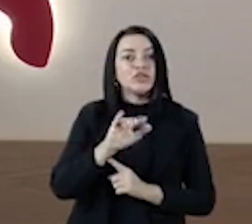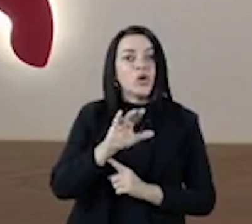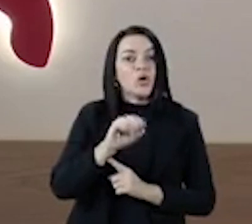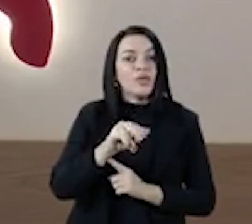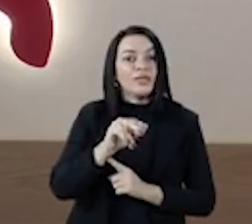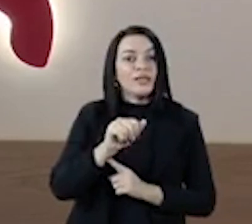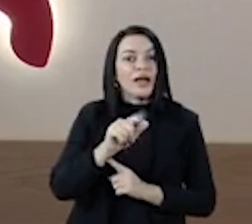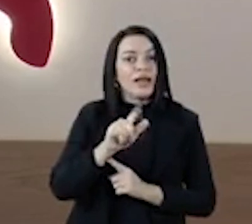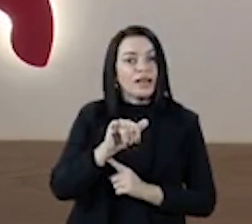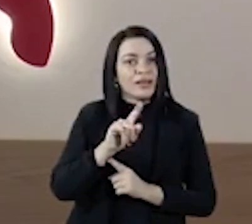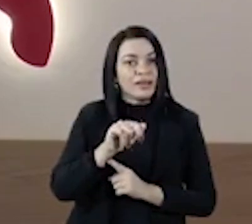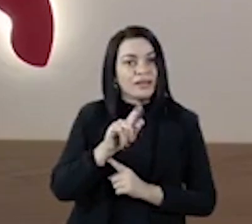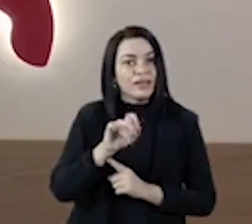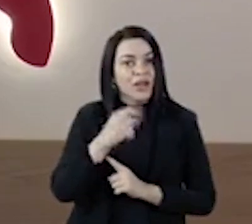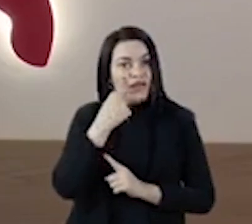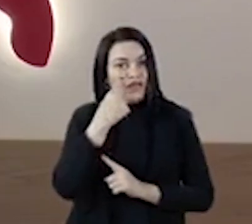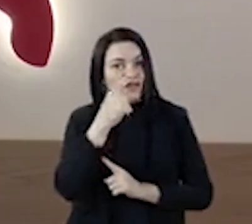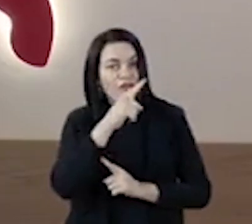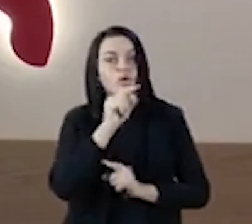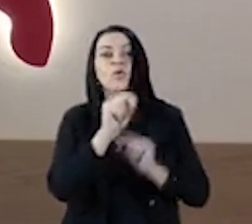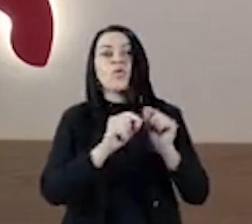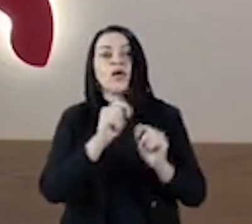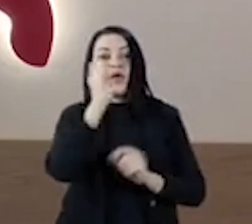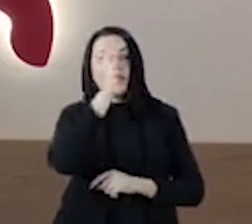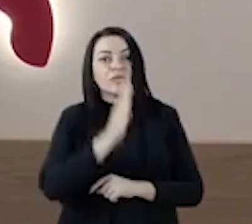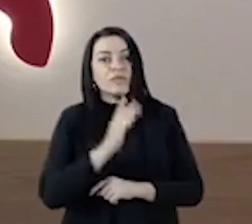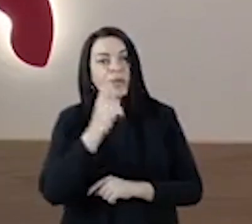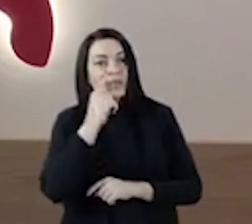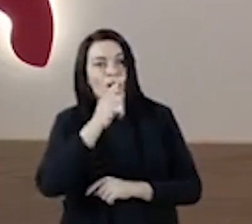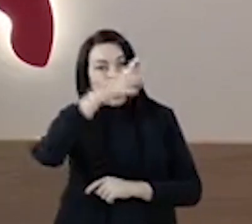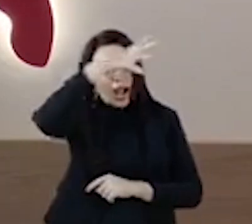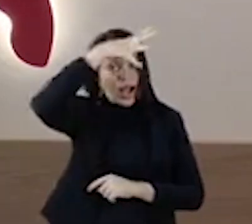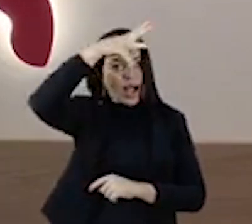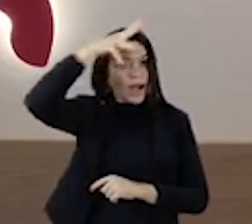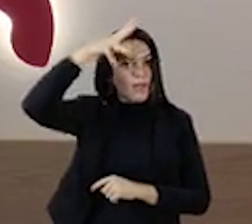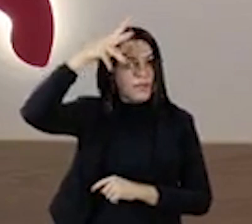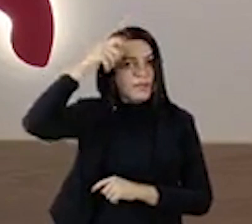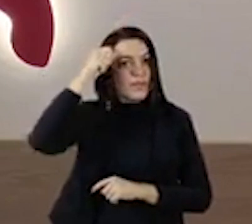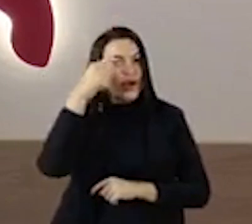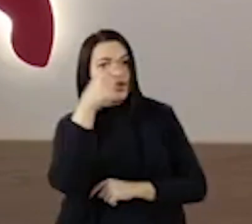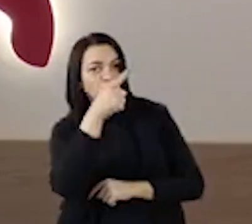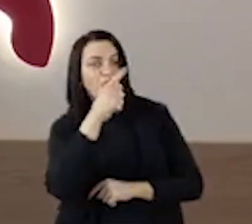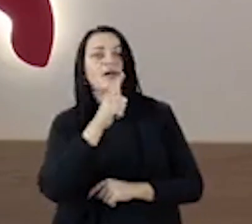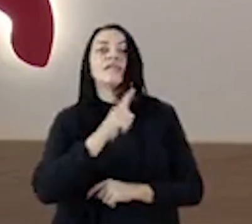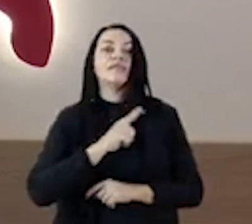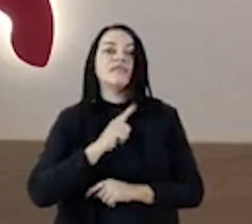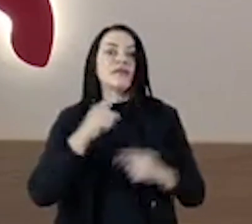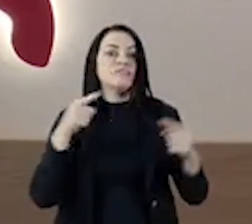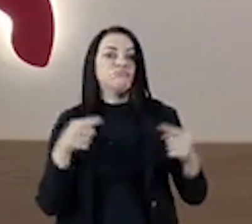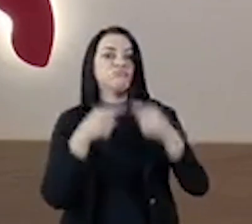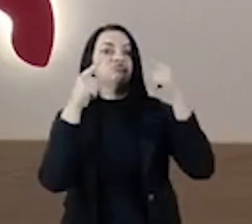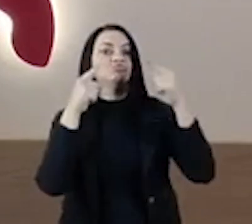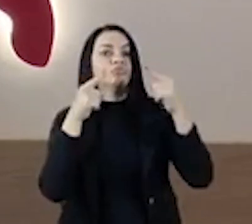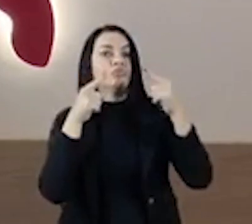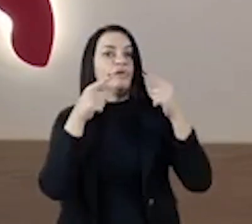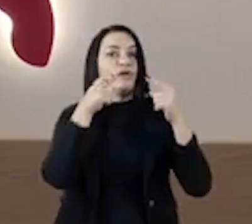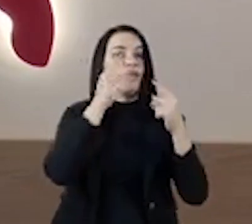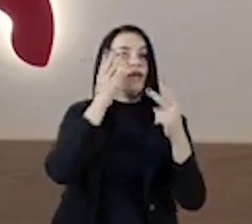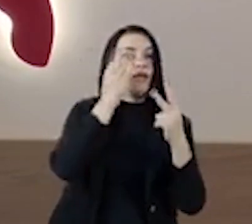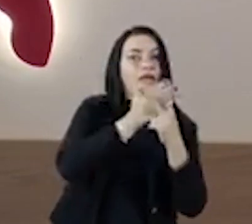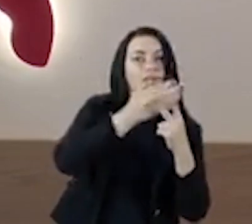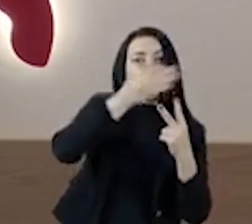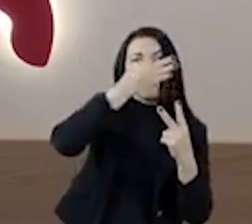que na Amazônia, onde o Maranhão se insere Haja uma coincidência entre